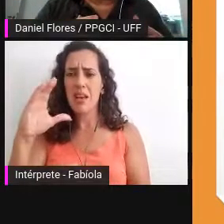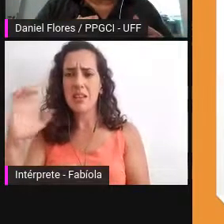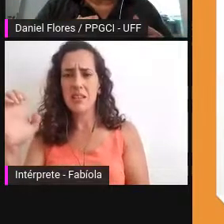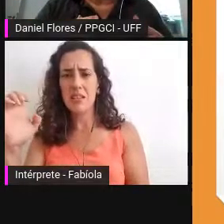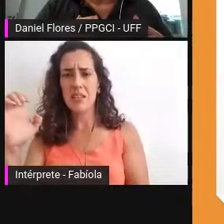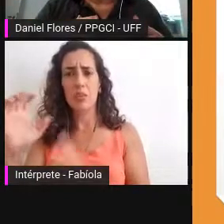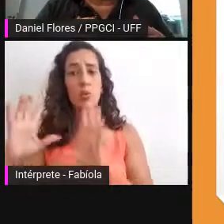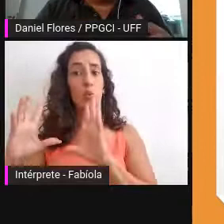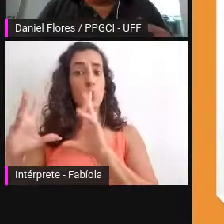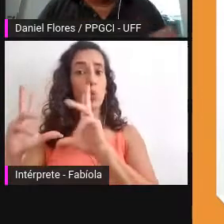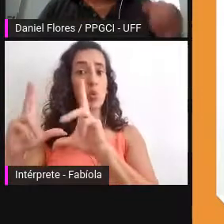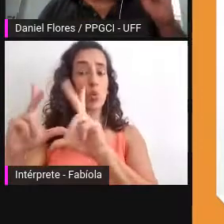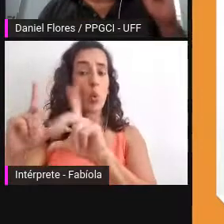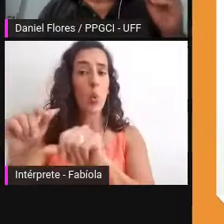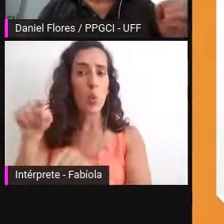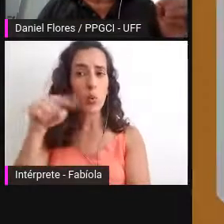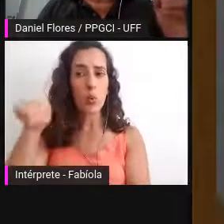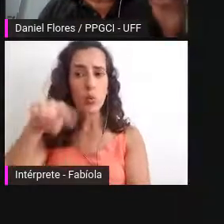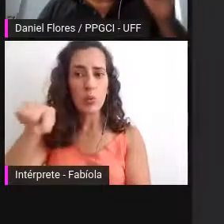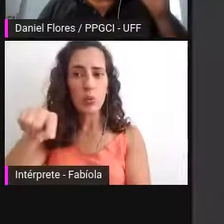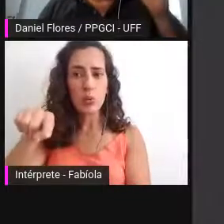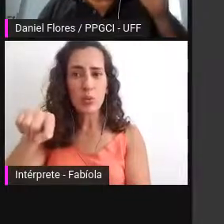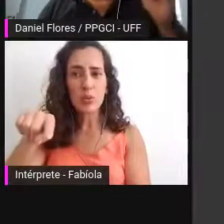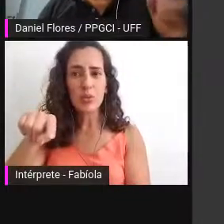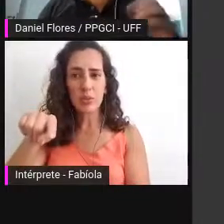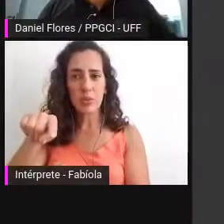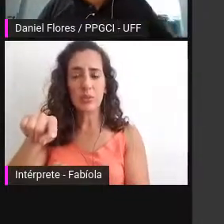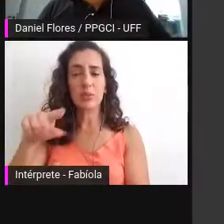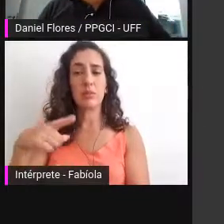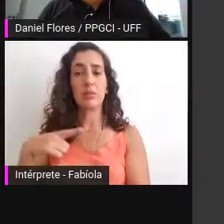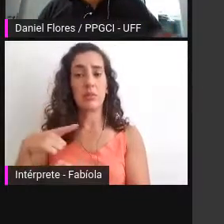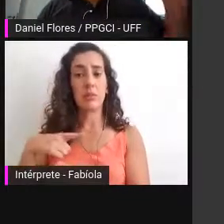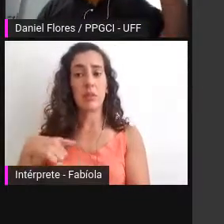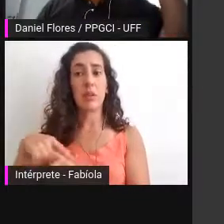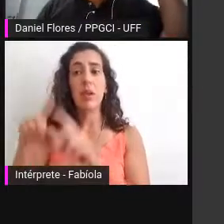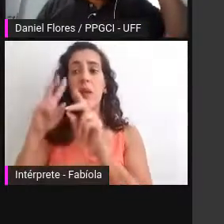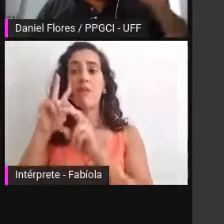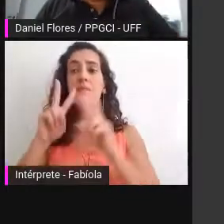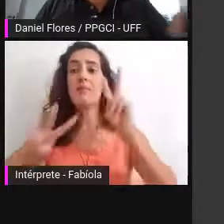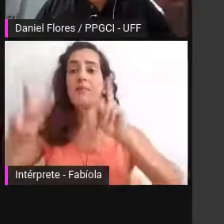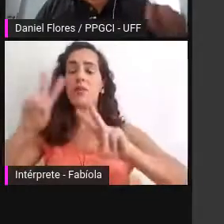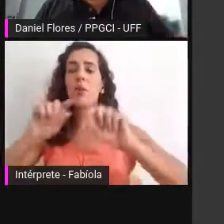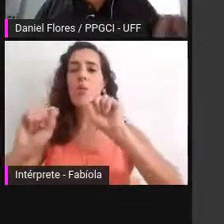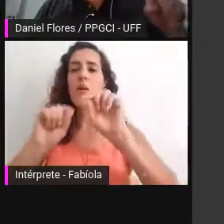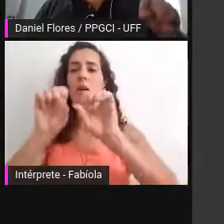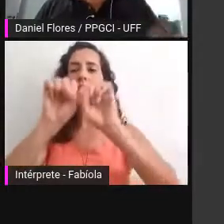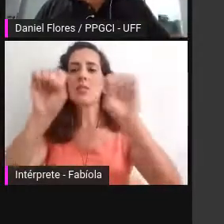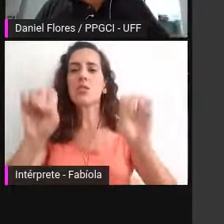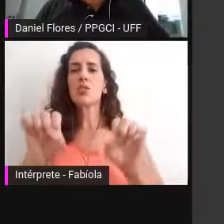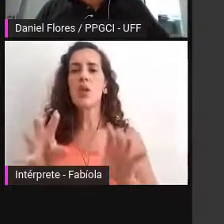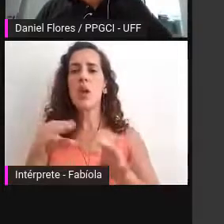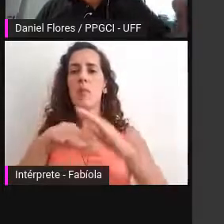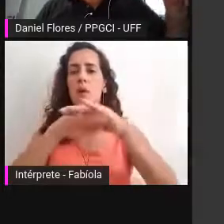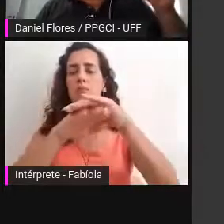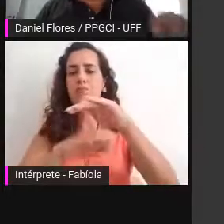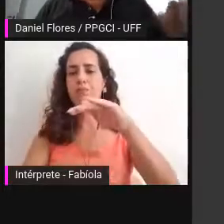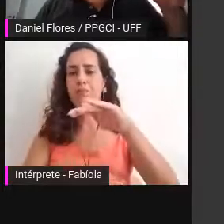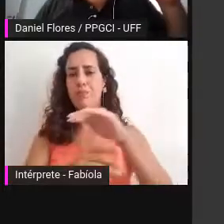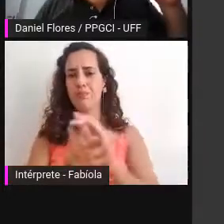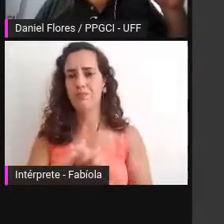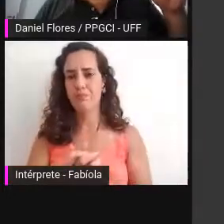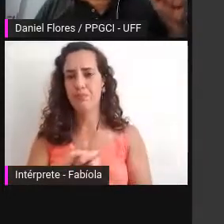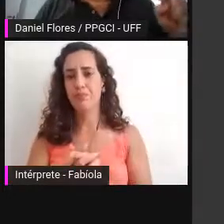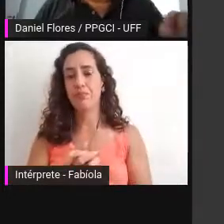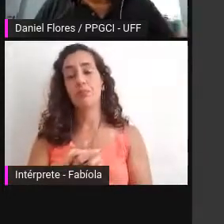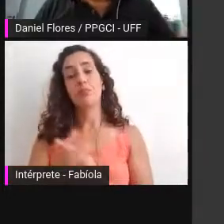interoperados com uma visão sistêmica ademais ademais da visão sistêmica em